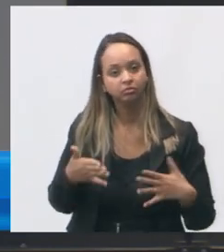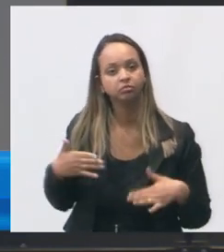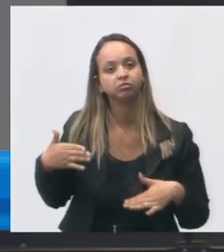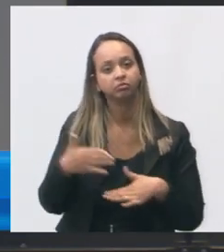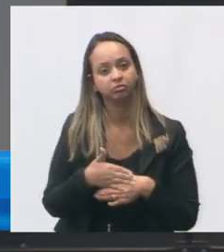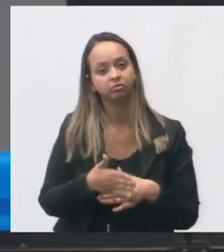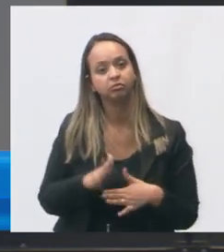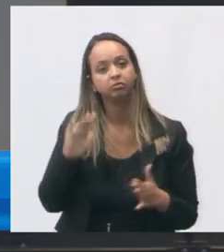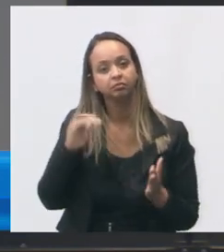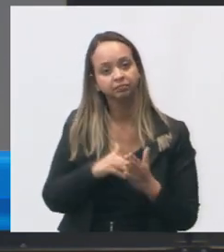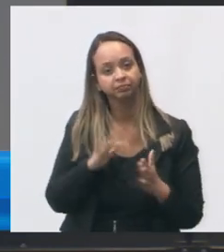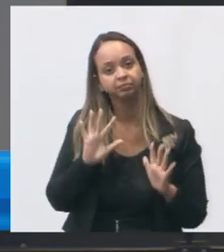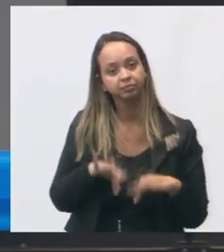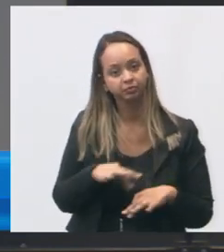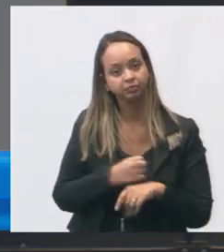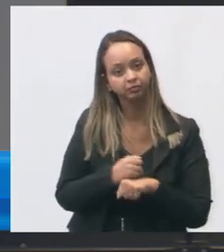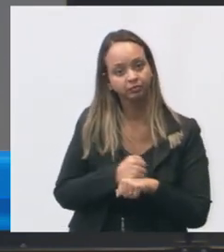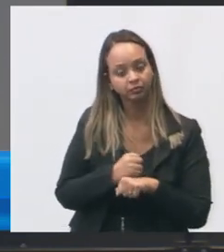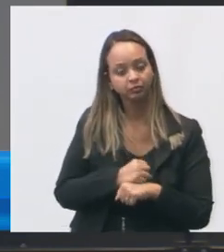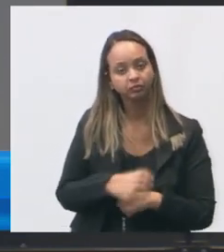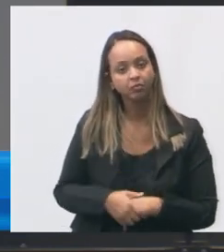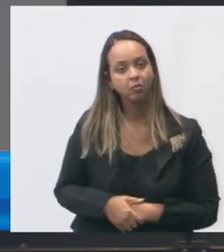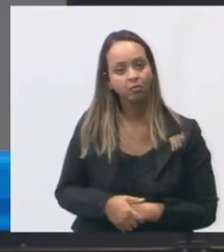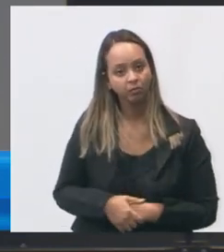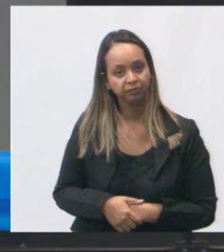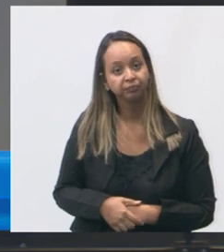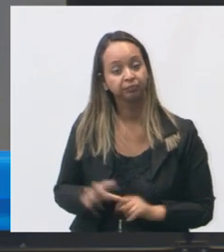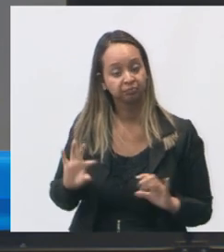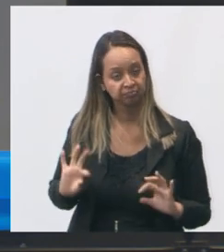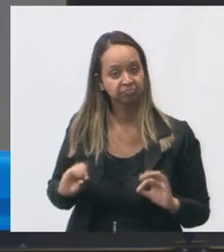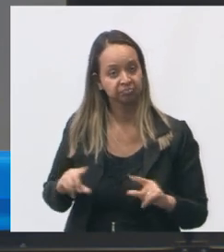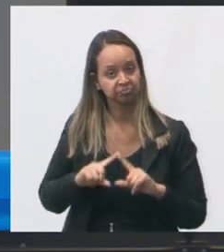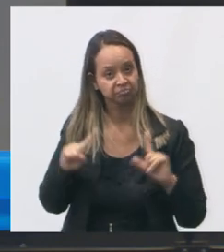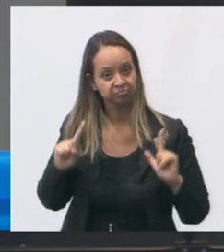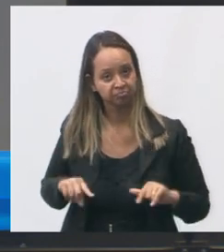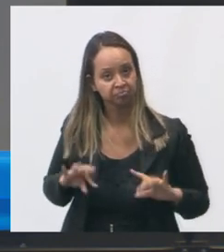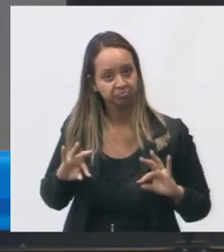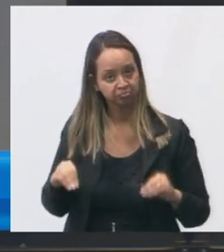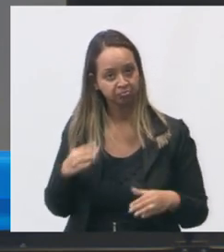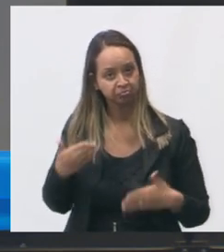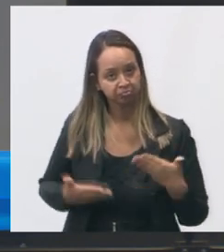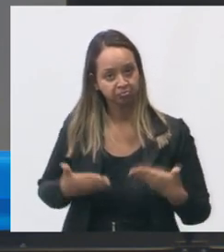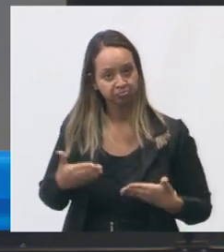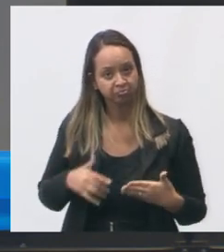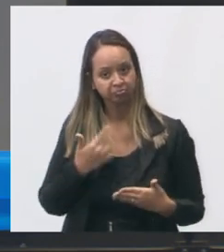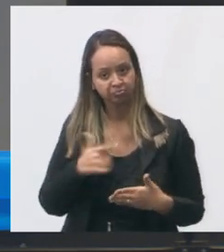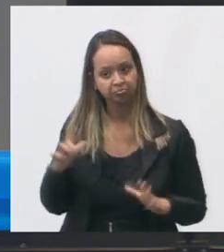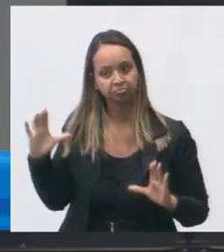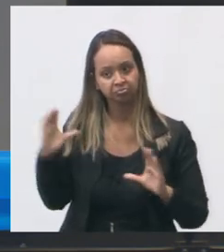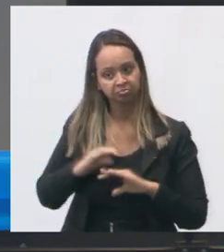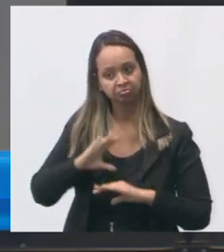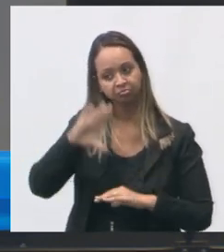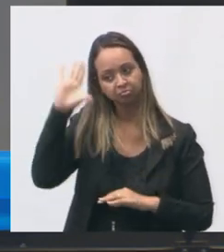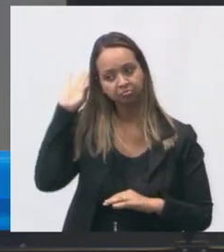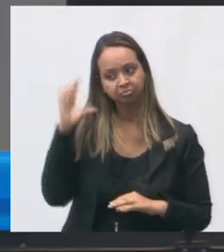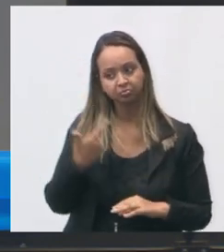isso até o final desse ano o quadro de funcionário está completo não possui alvará de cor bombeiro